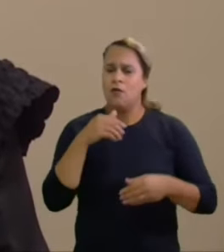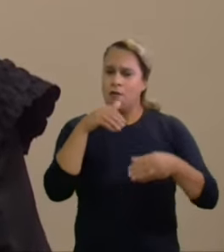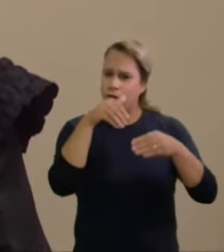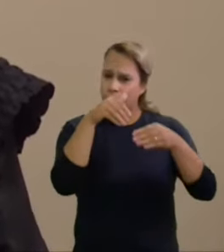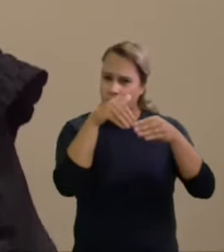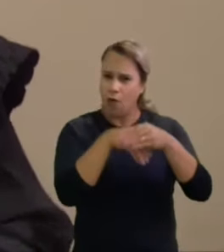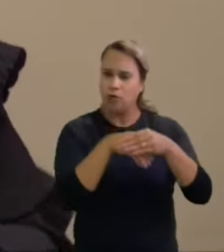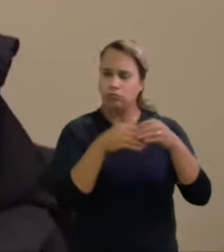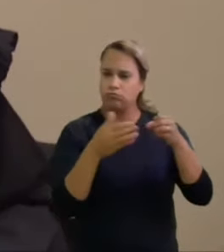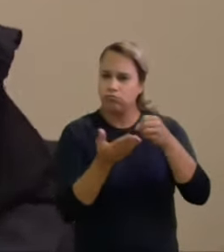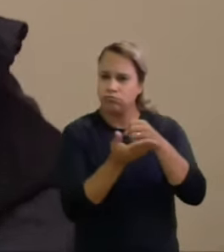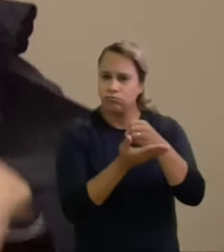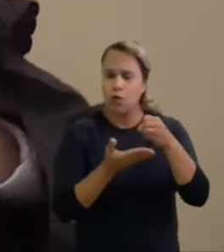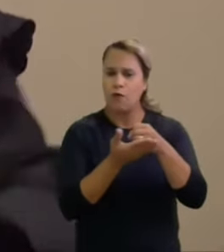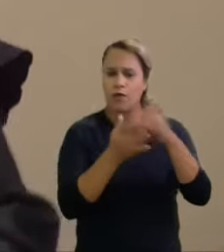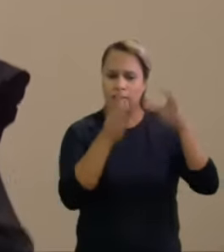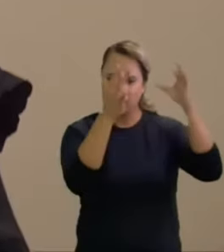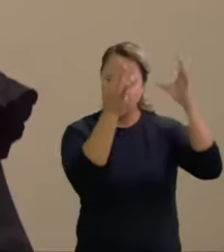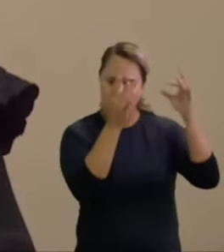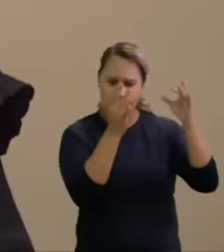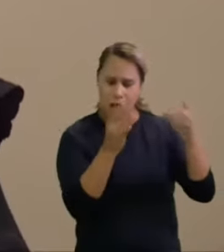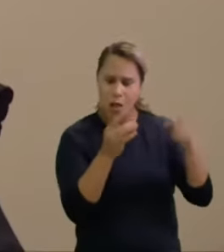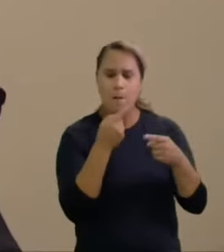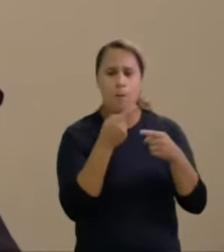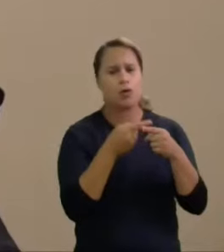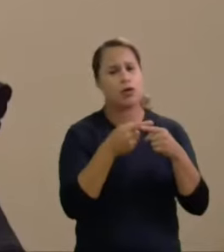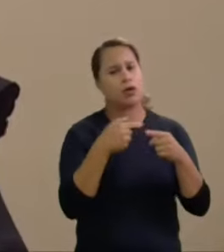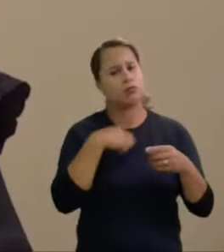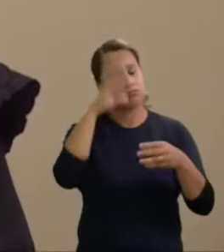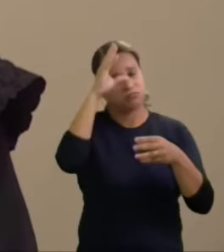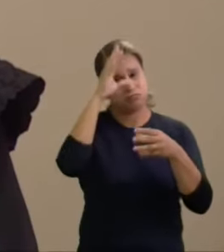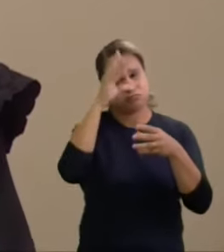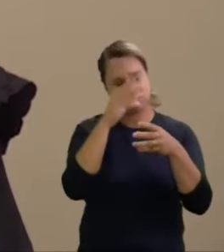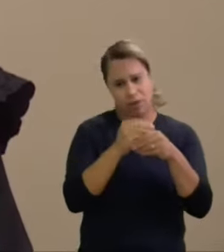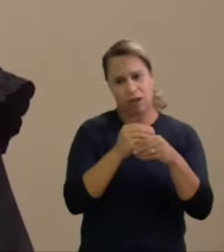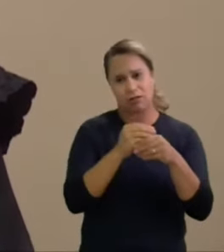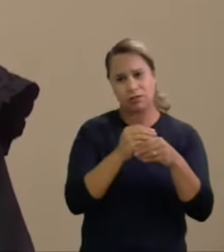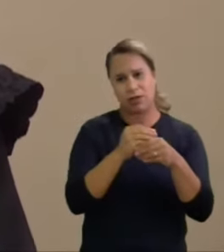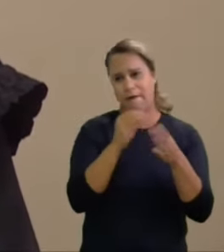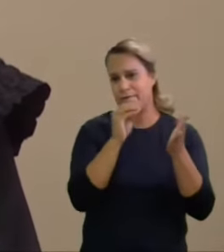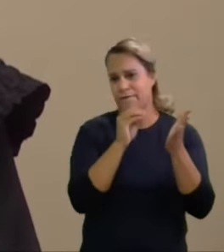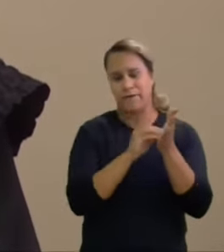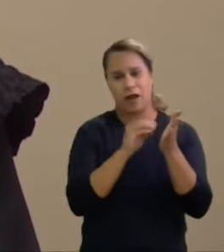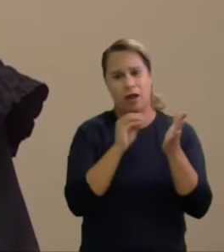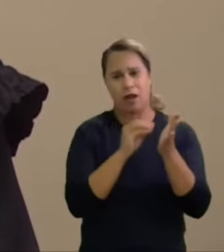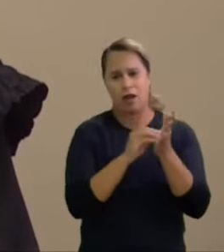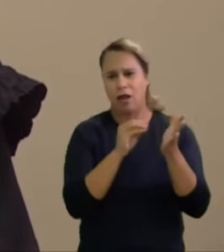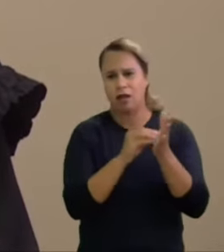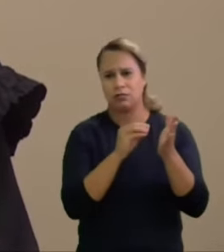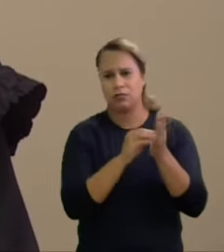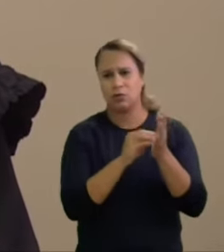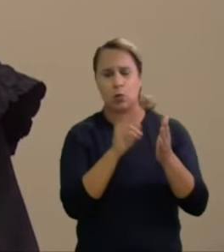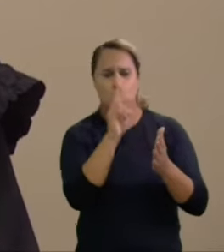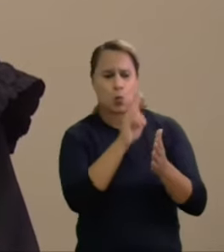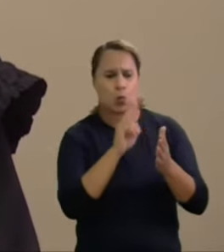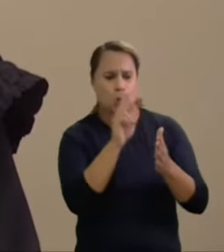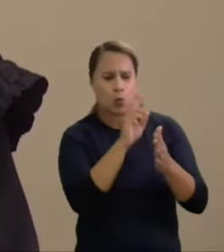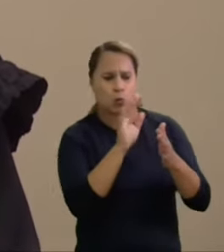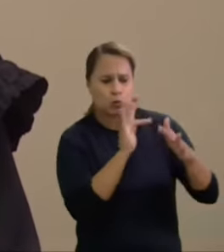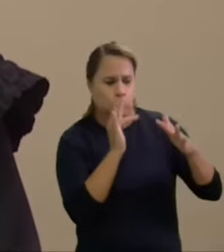fundamento detalhadamente o porquê eu entendo da inexistência do uso indevido dos meios de comunicação social